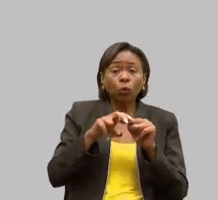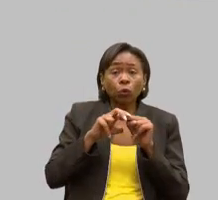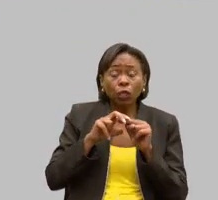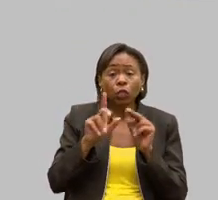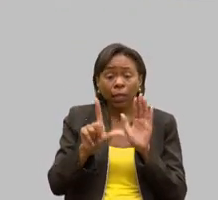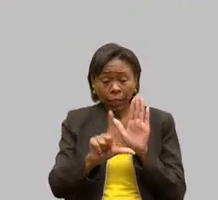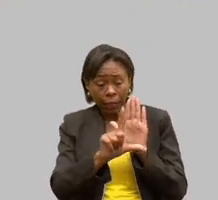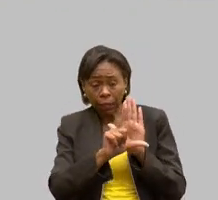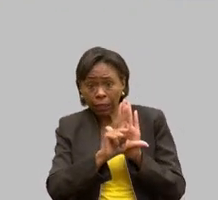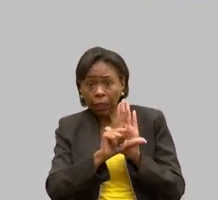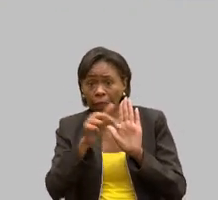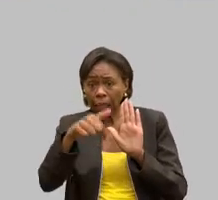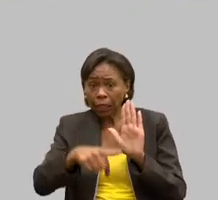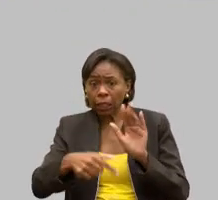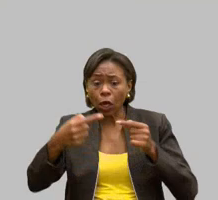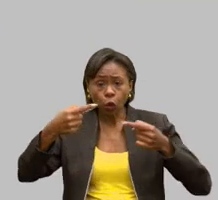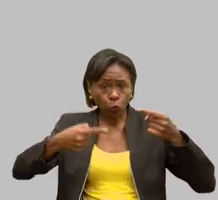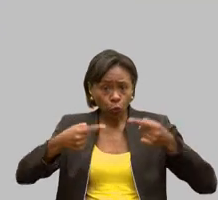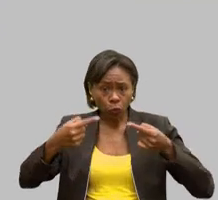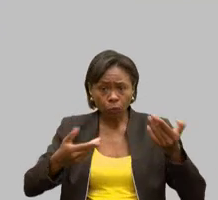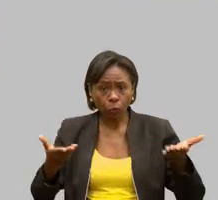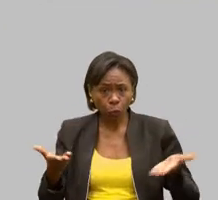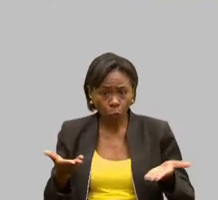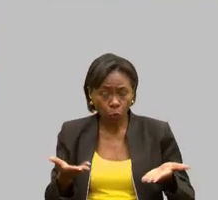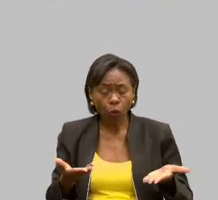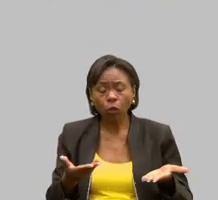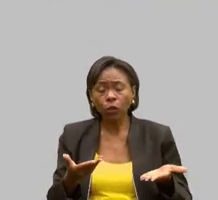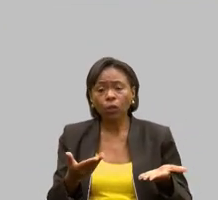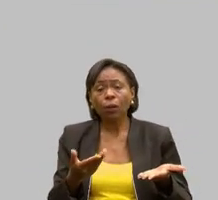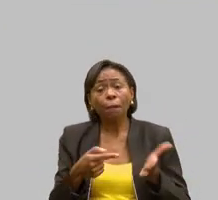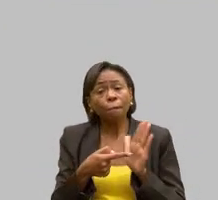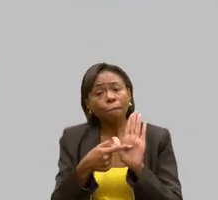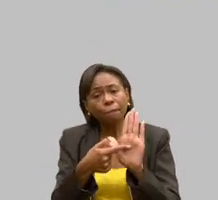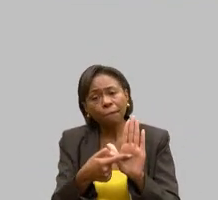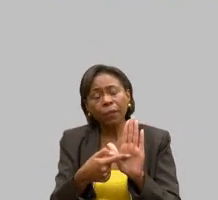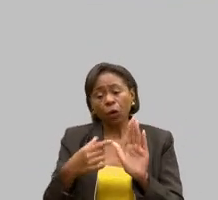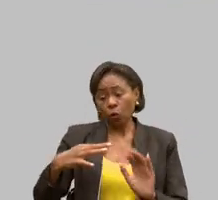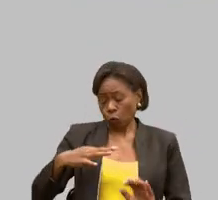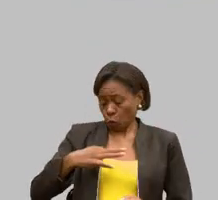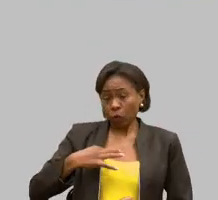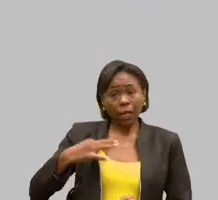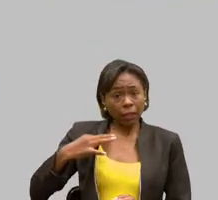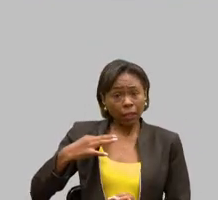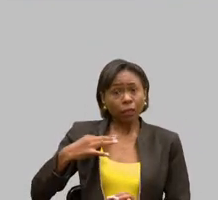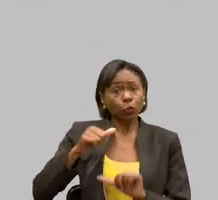discussão, é o que o voluntariado pode fazer na vida das pessoas. Você é um exemplo